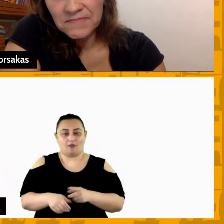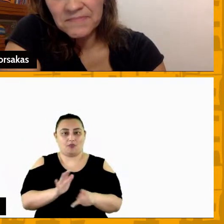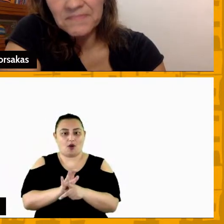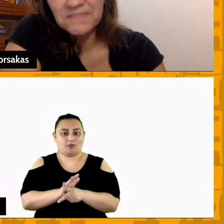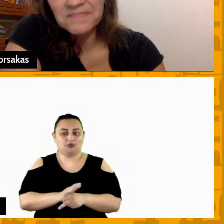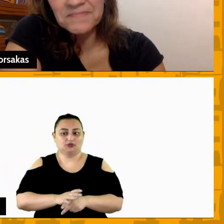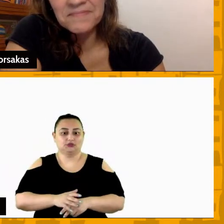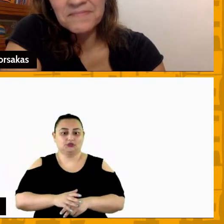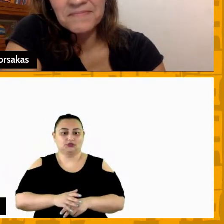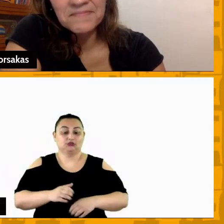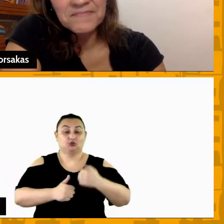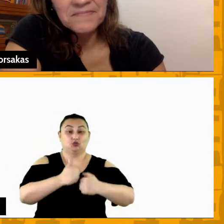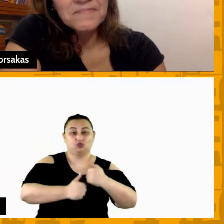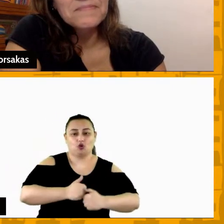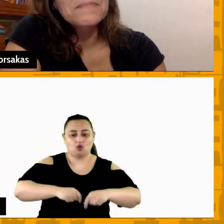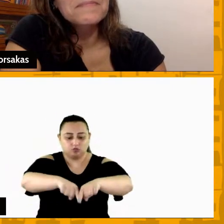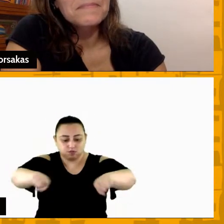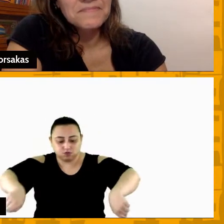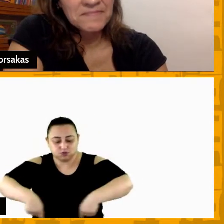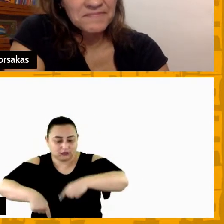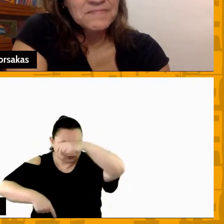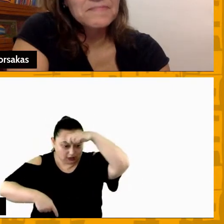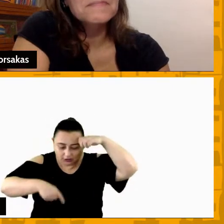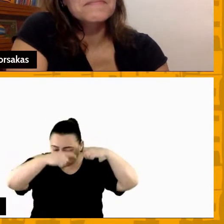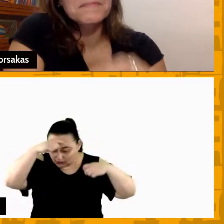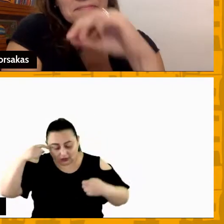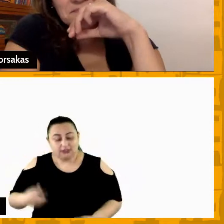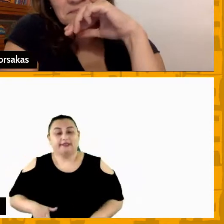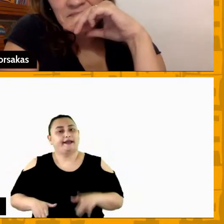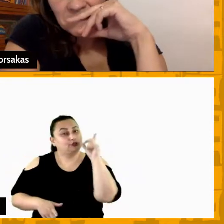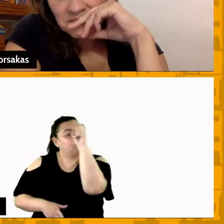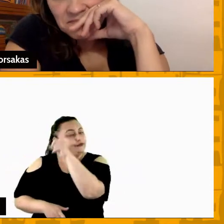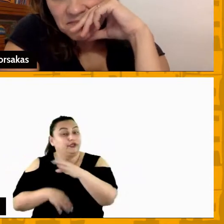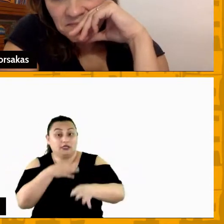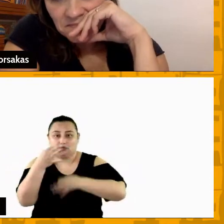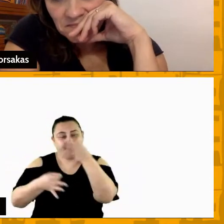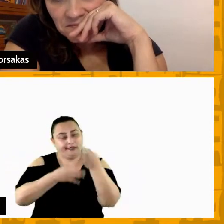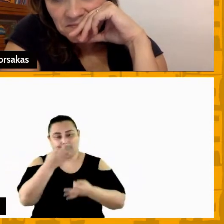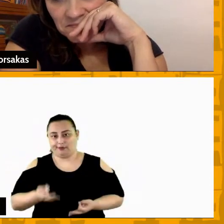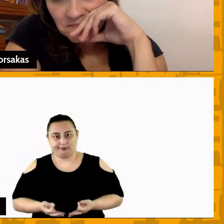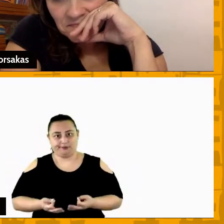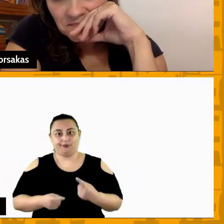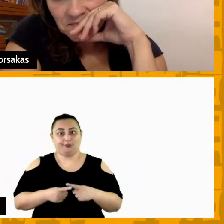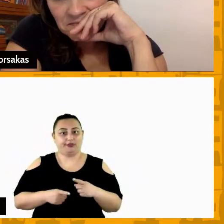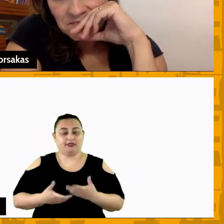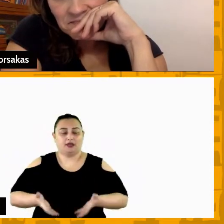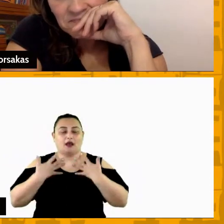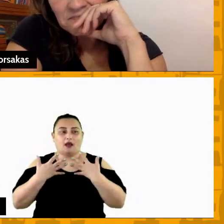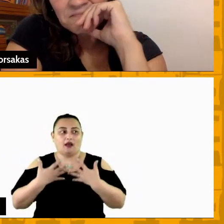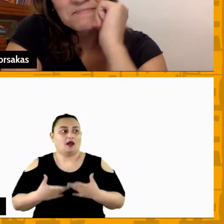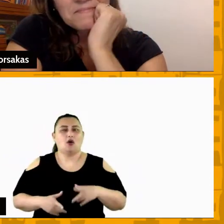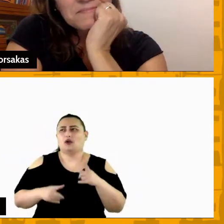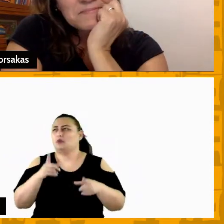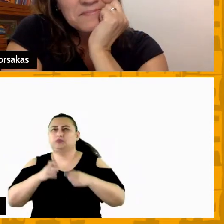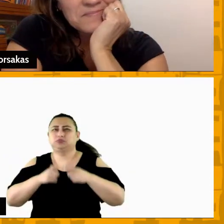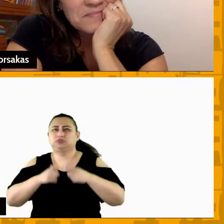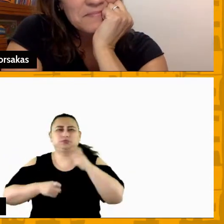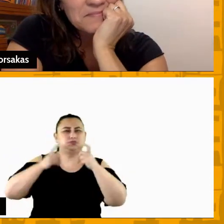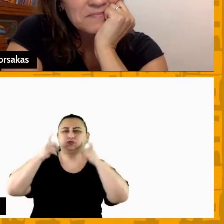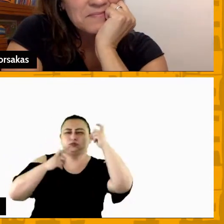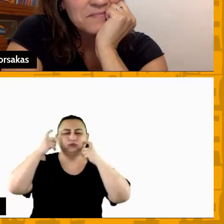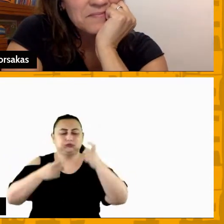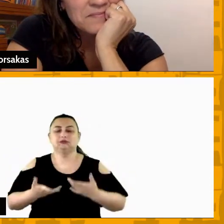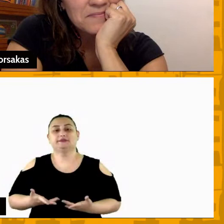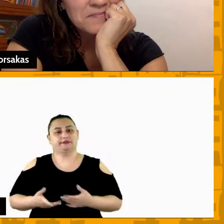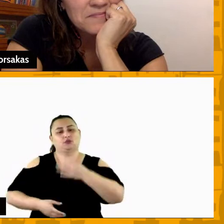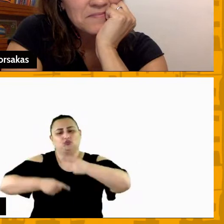situações que são mais complexas e não existe uma discussão onde você vai poder